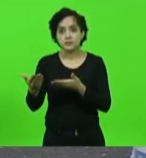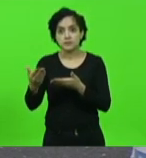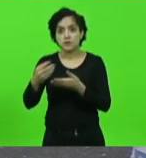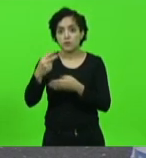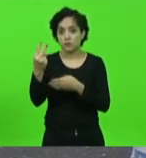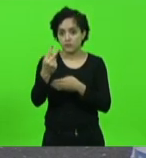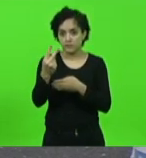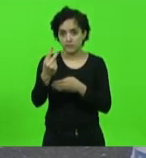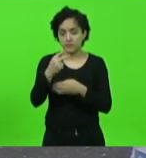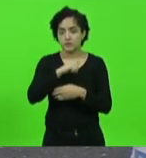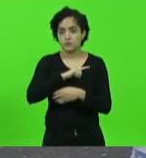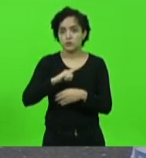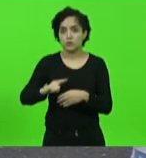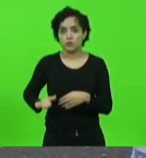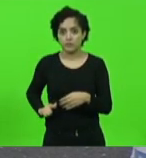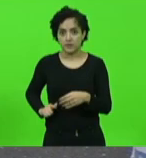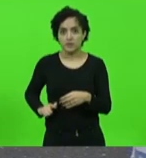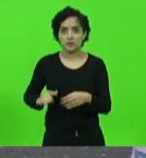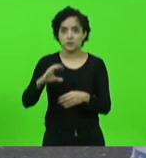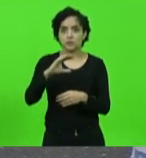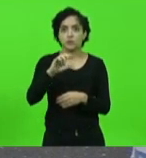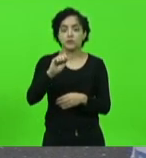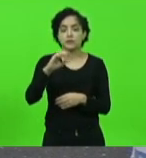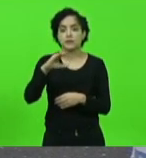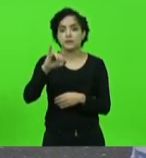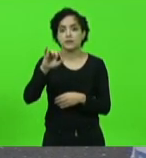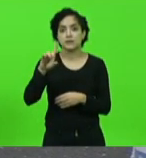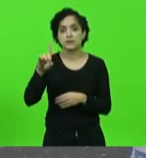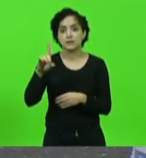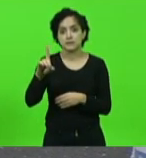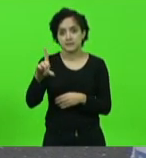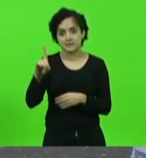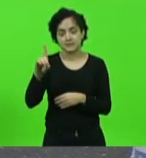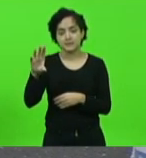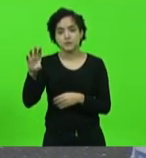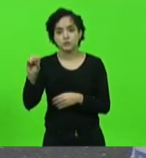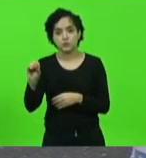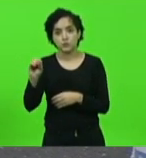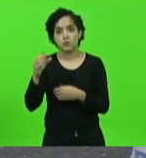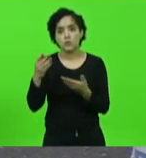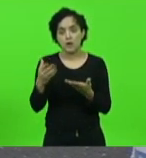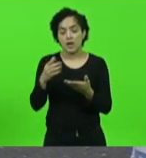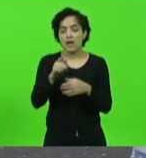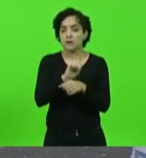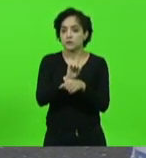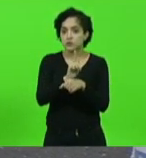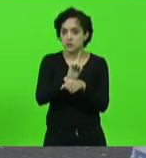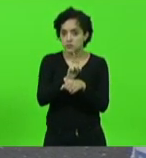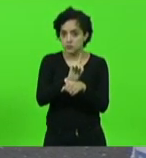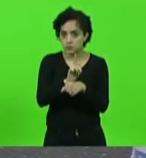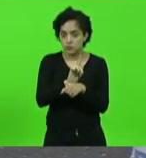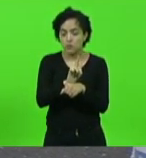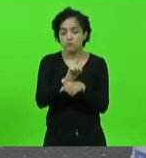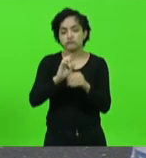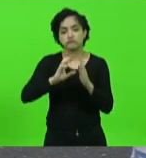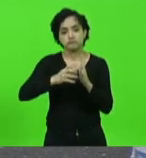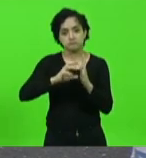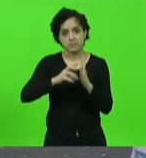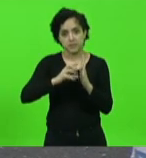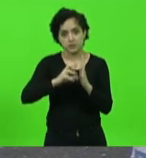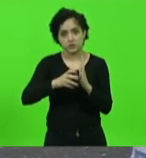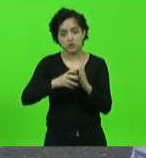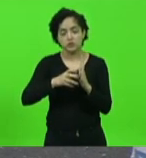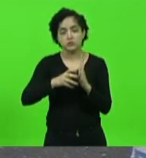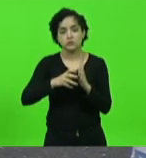-governador governador Cacildo Maldani e as gestões do partido tem